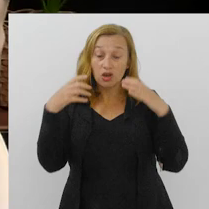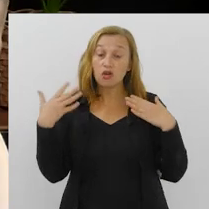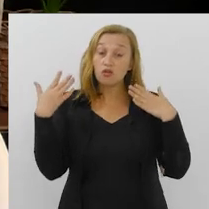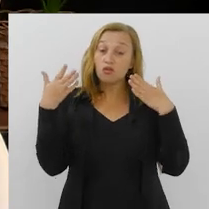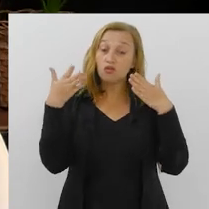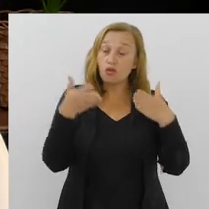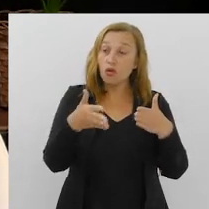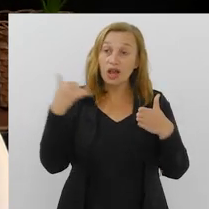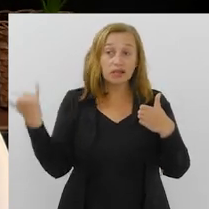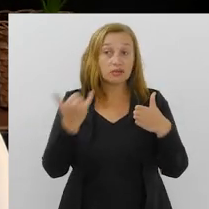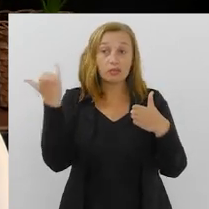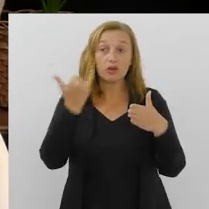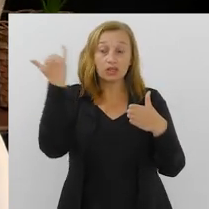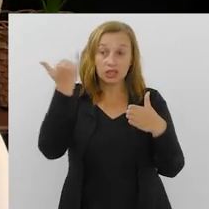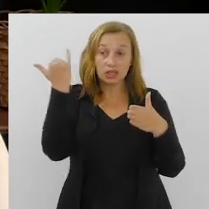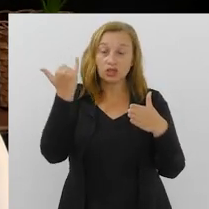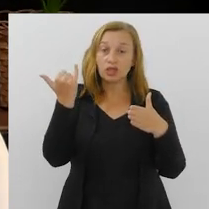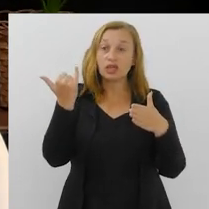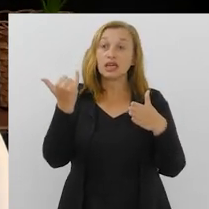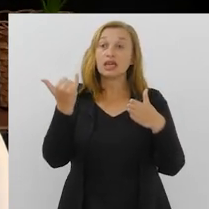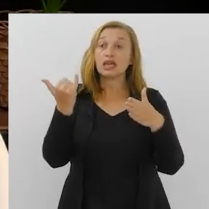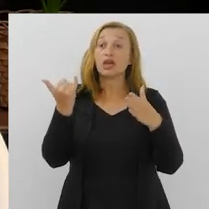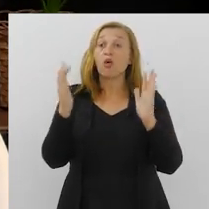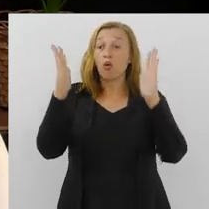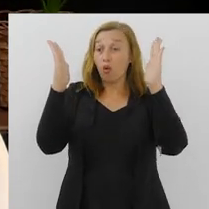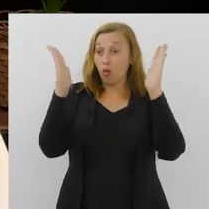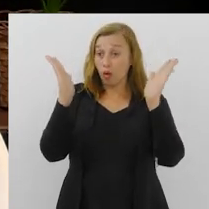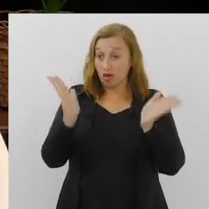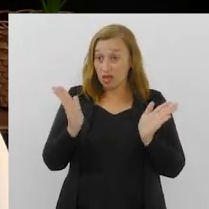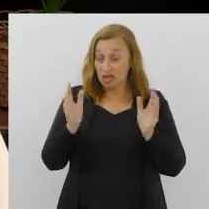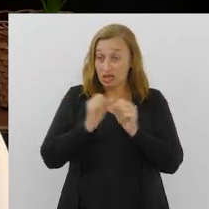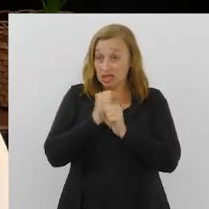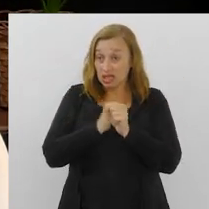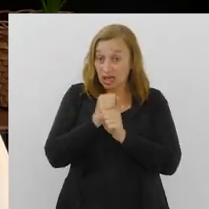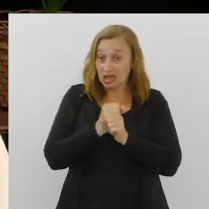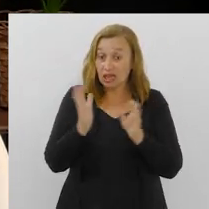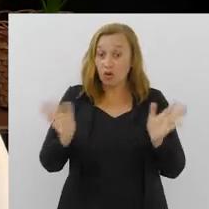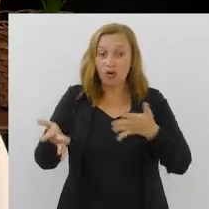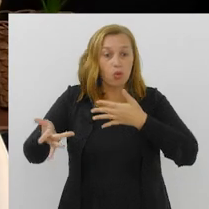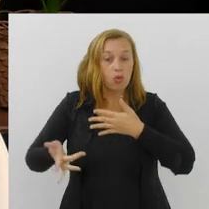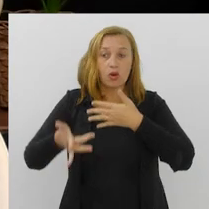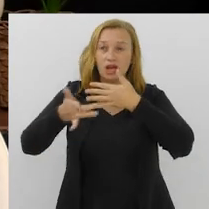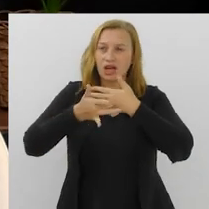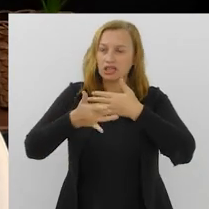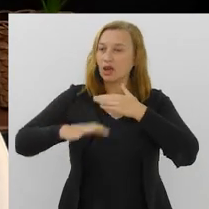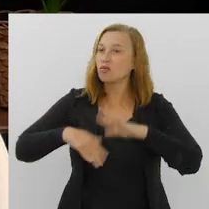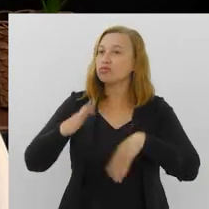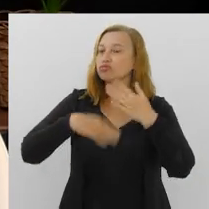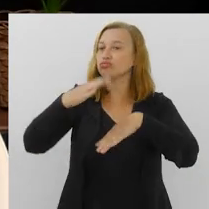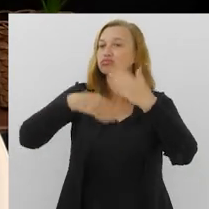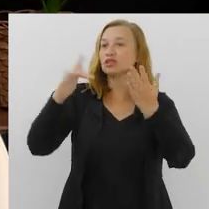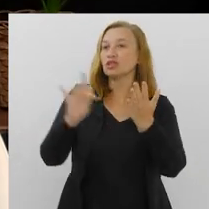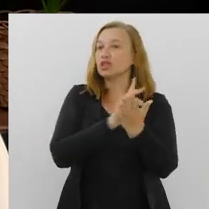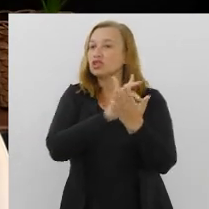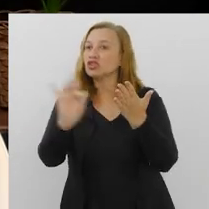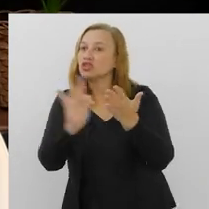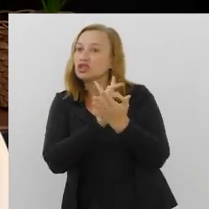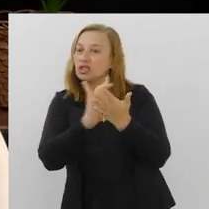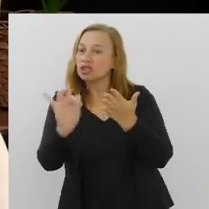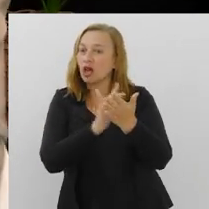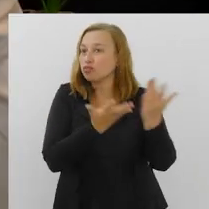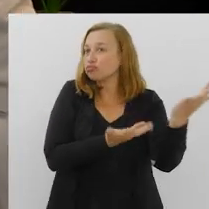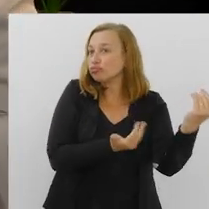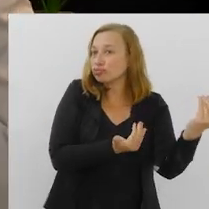respeito da juventude. Esse ano, o lema é Dois Cliques ao Progresso, Percursos Digitais da Juventude